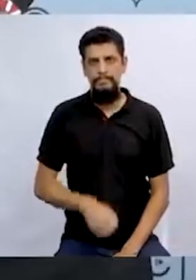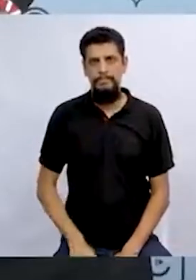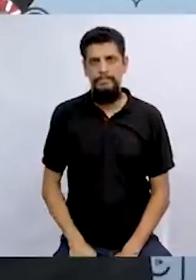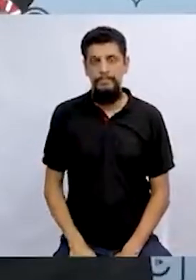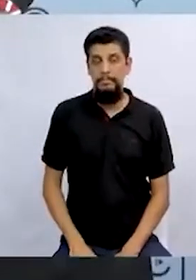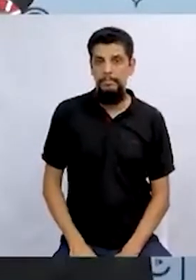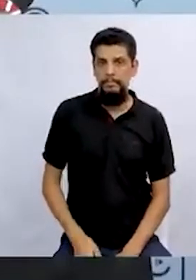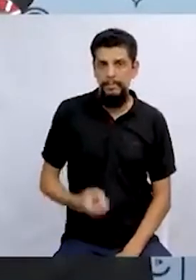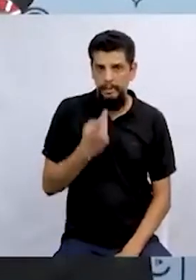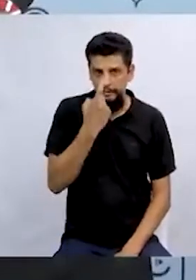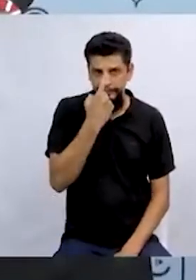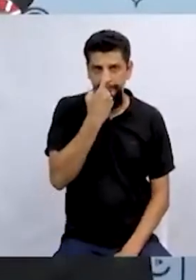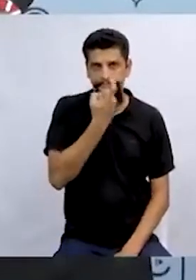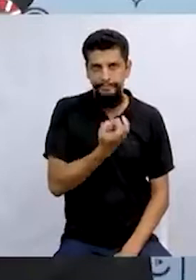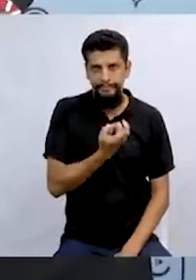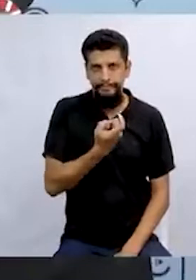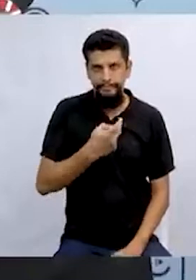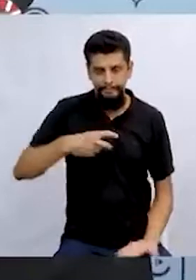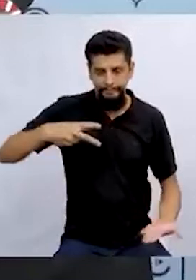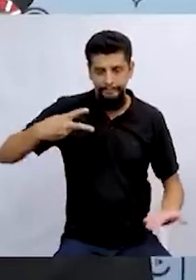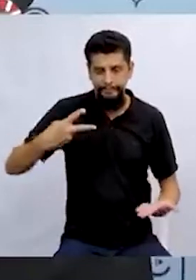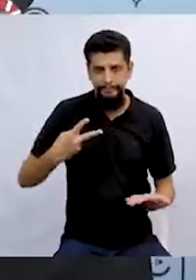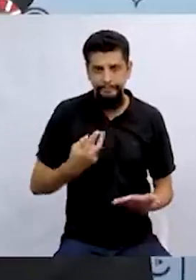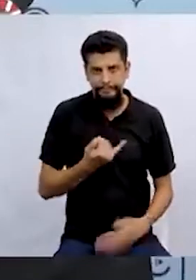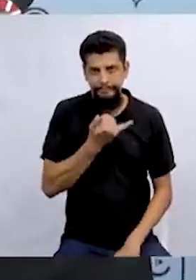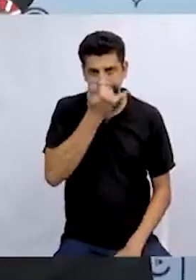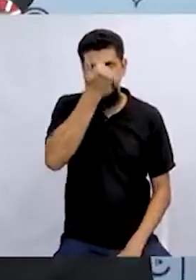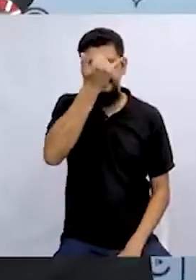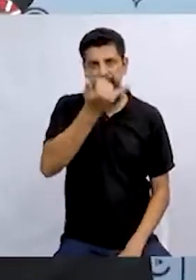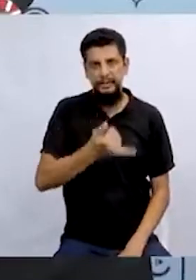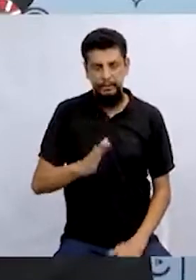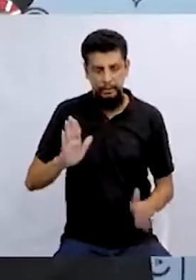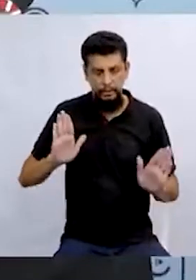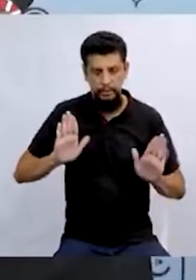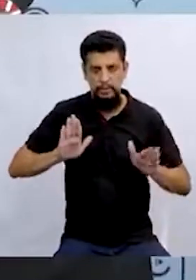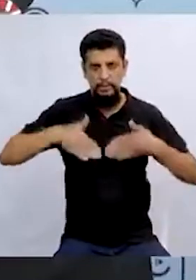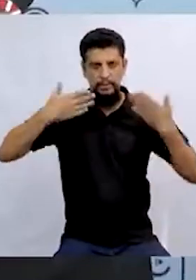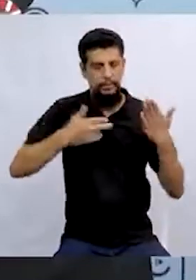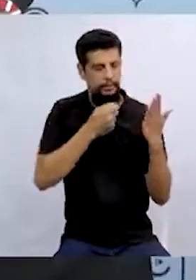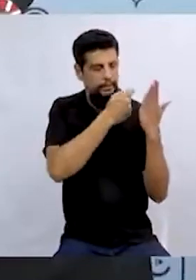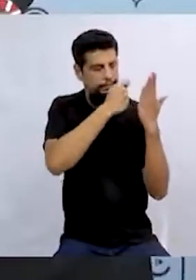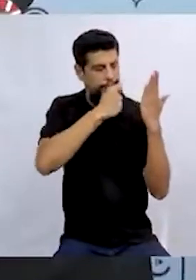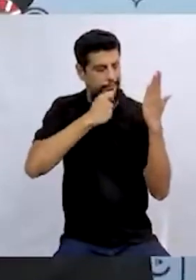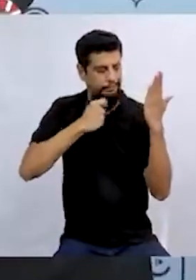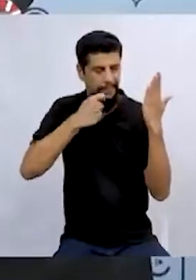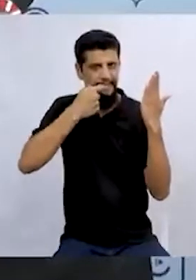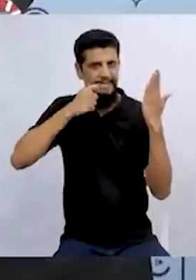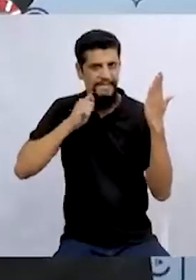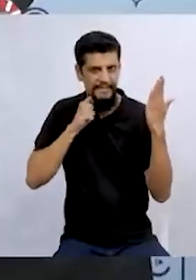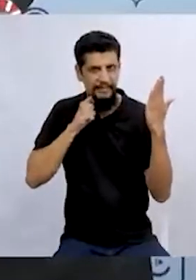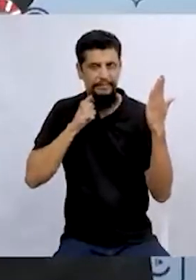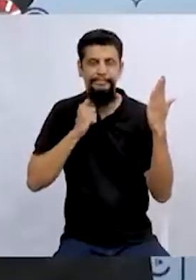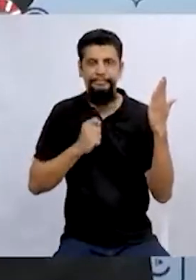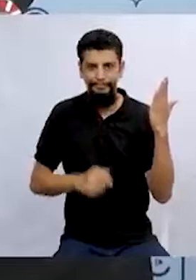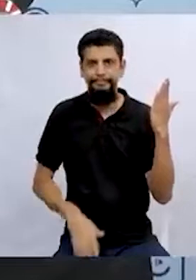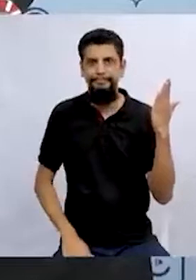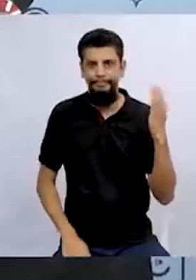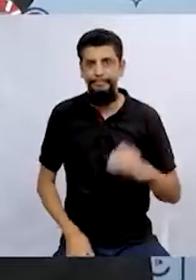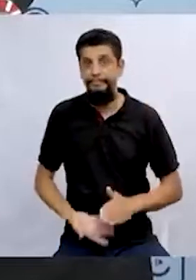E a bruxa, atropelada de susto, borrava o rosto inteiro de batom.